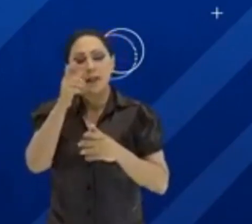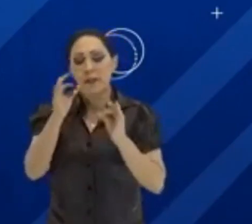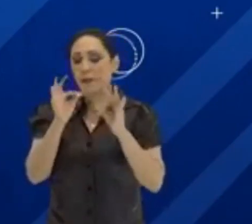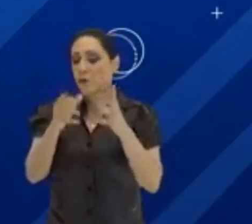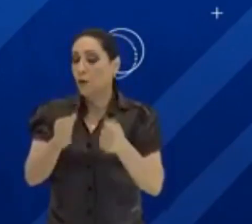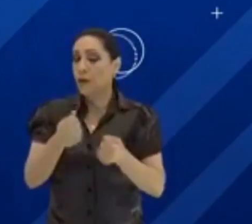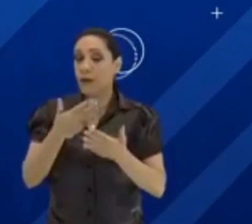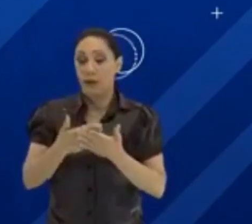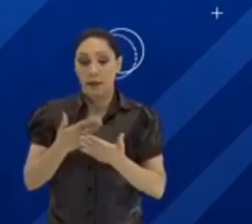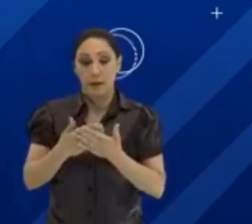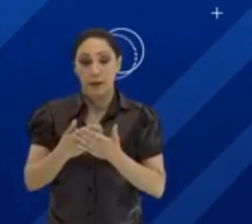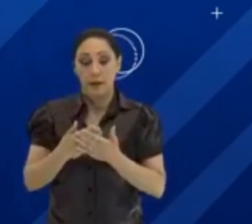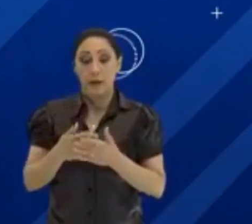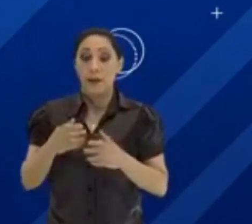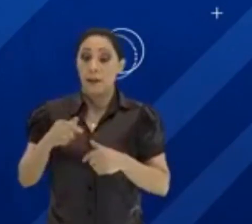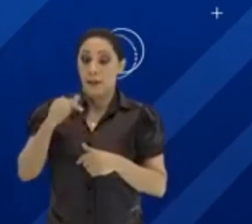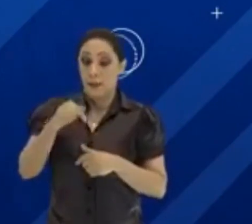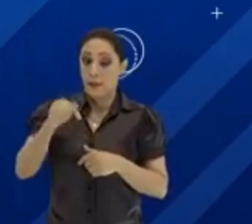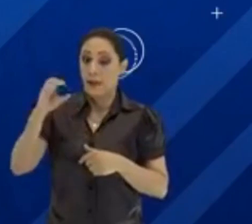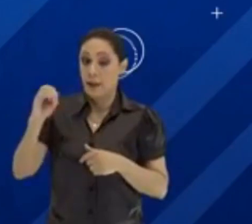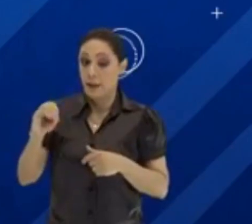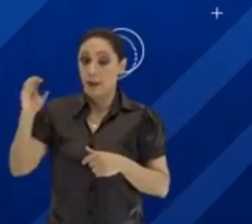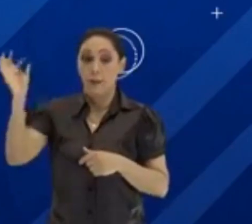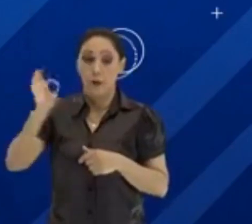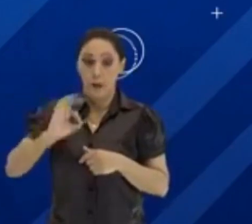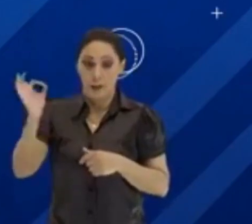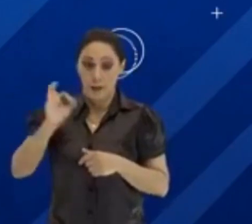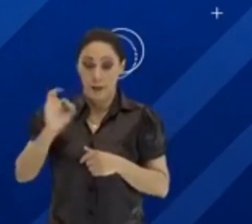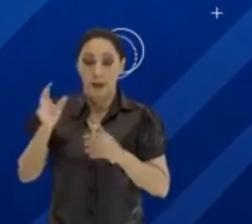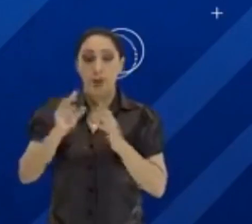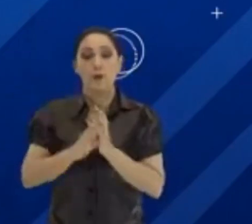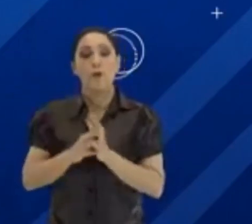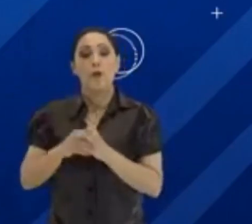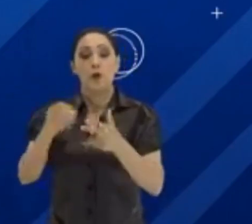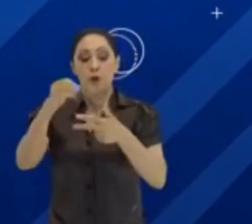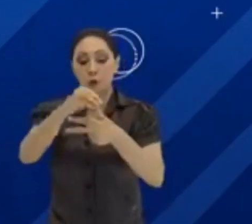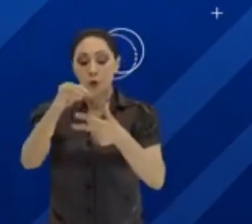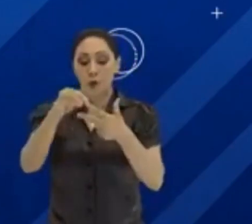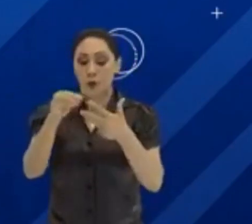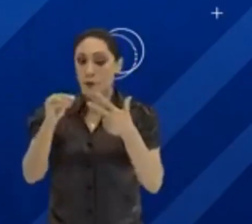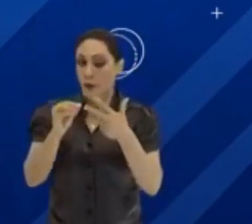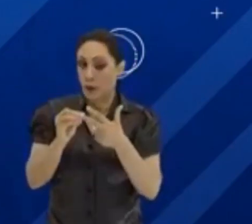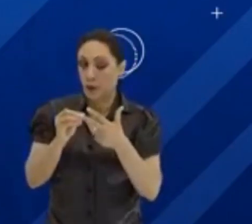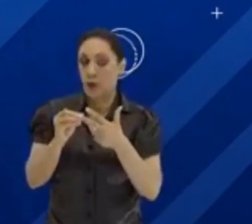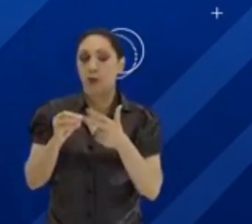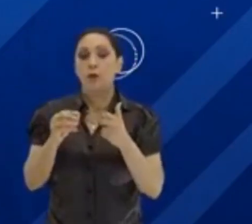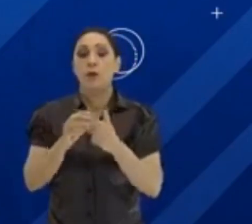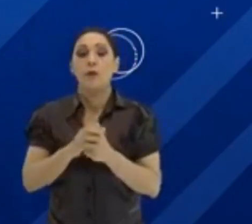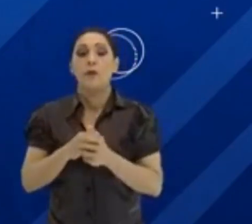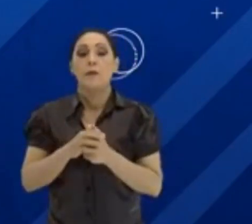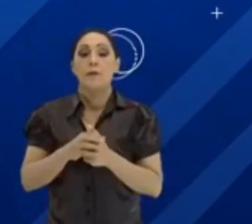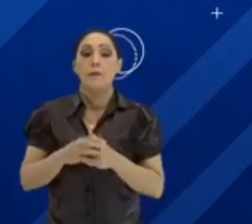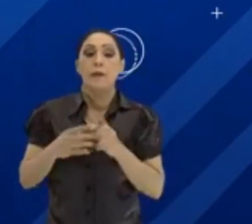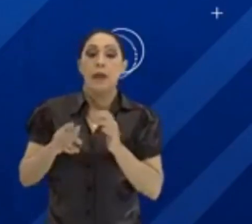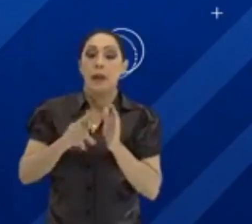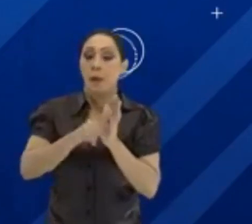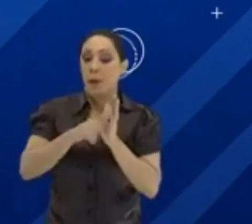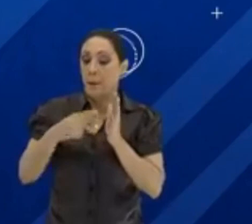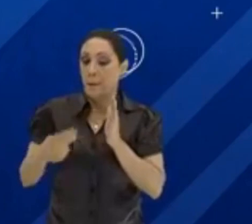você assista a todas as aulas. Afinal, cerca de 70% do Exame Nacional do Ensino Médio é parte do